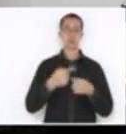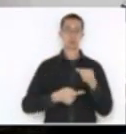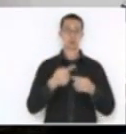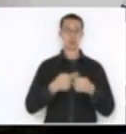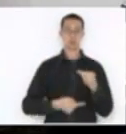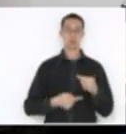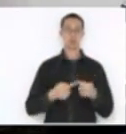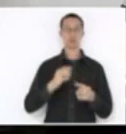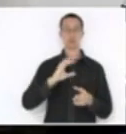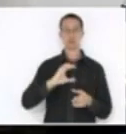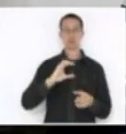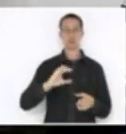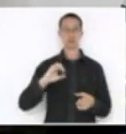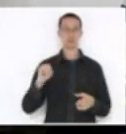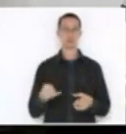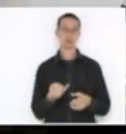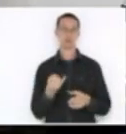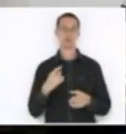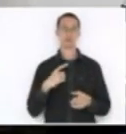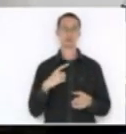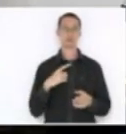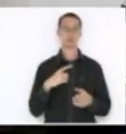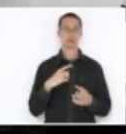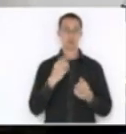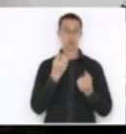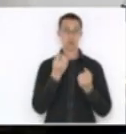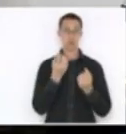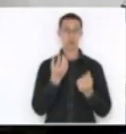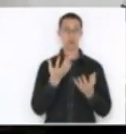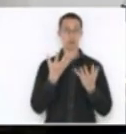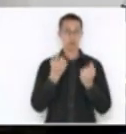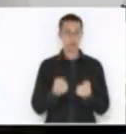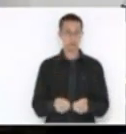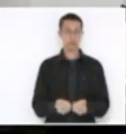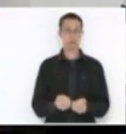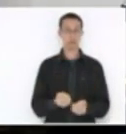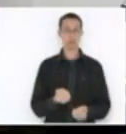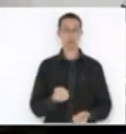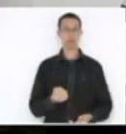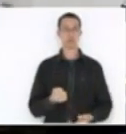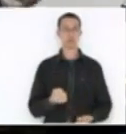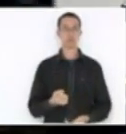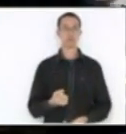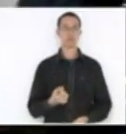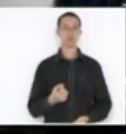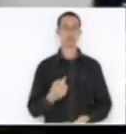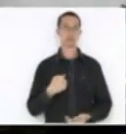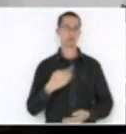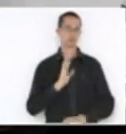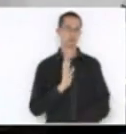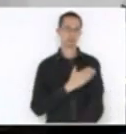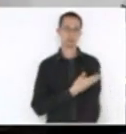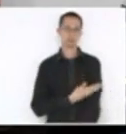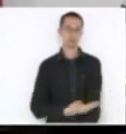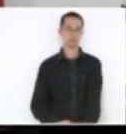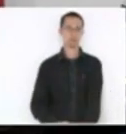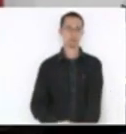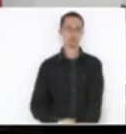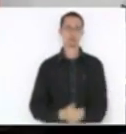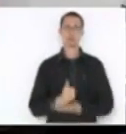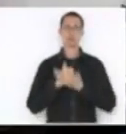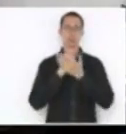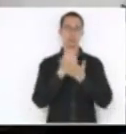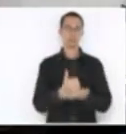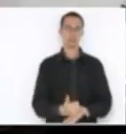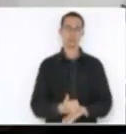votamos favoráveis. Nós estamos, não é meu costume, historicamente não tenho apoiado esse